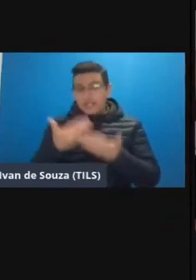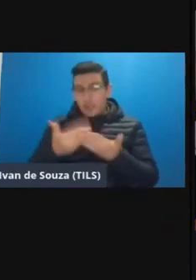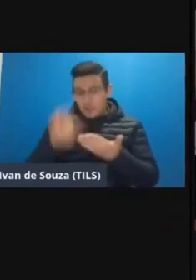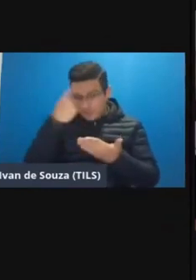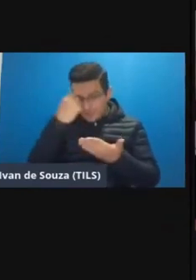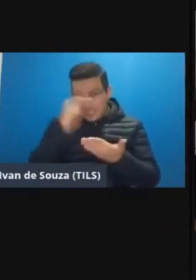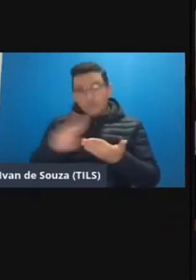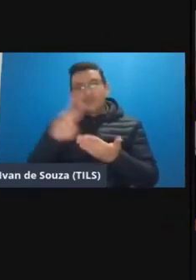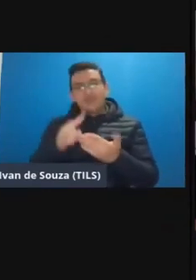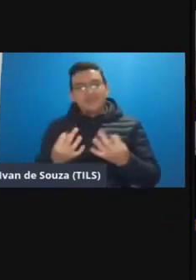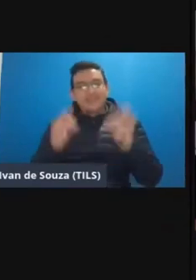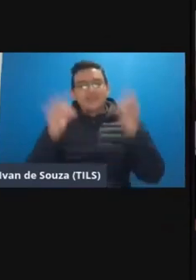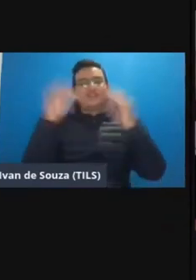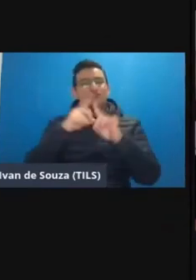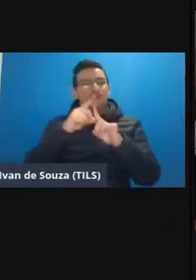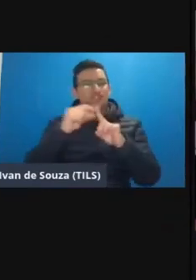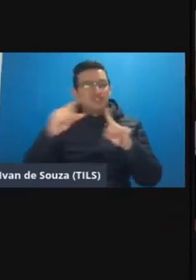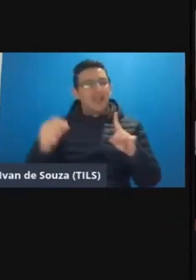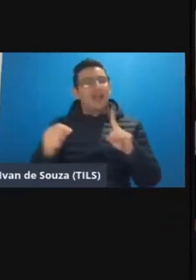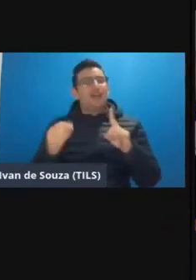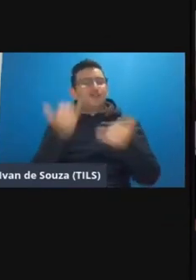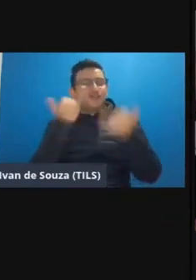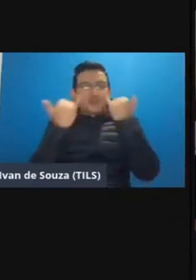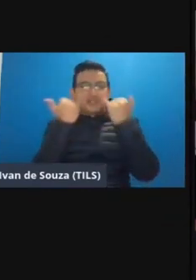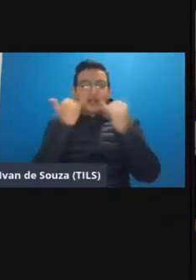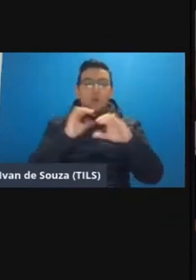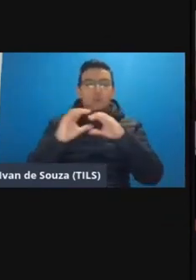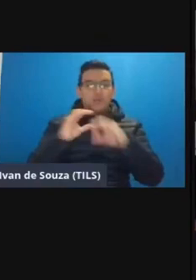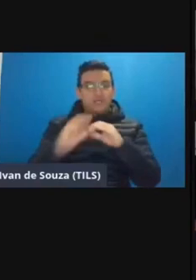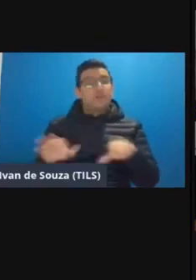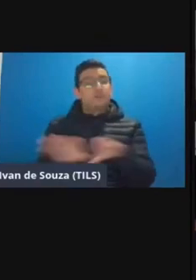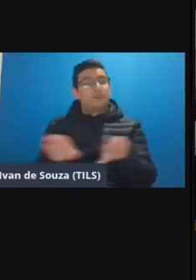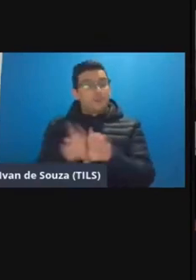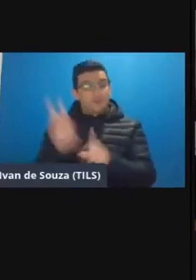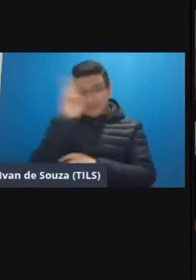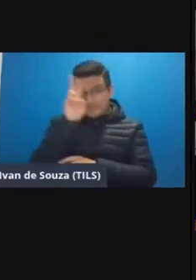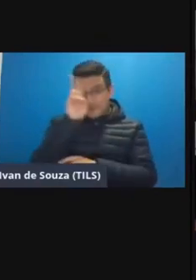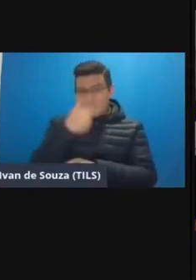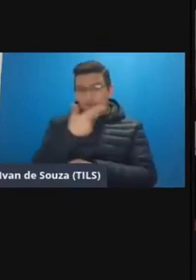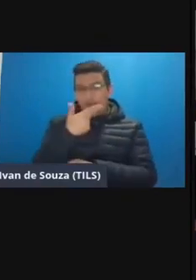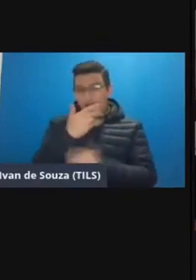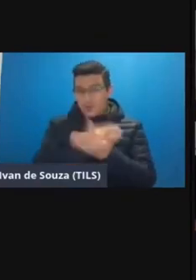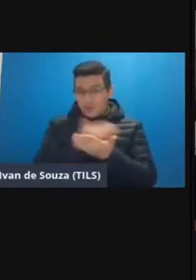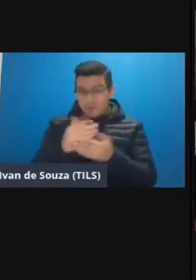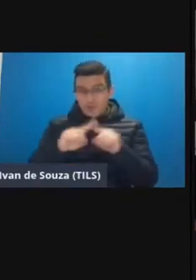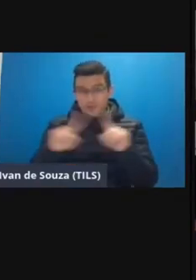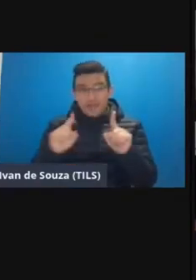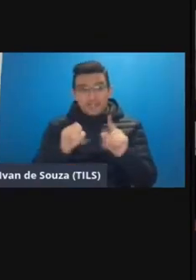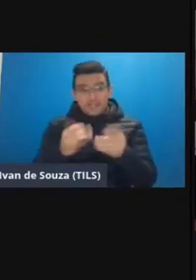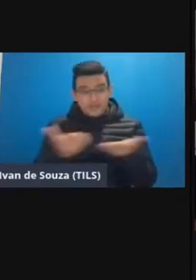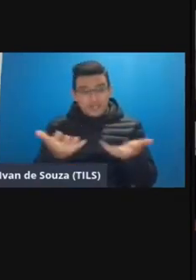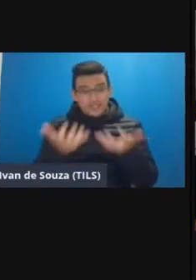de tecnologias digitais de informação e comunicação inclusive pessoal lembrando falei no início né mas se vocês